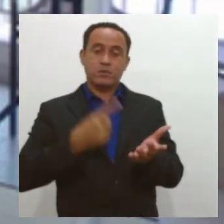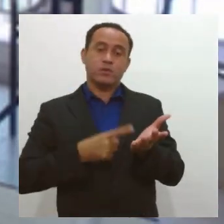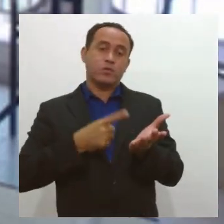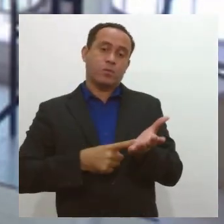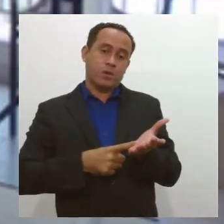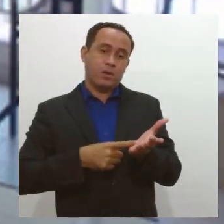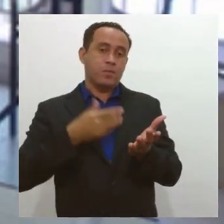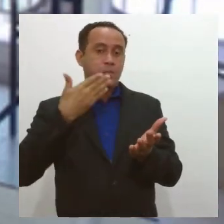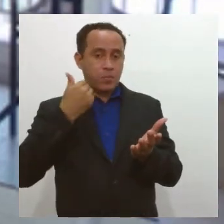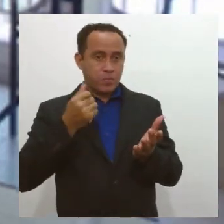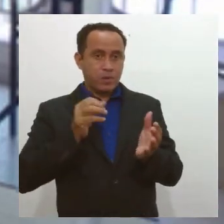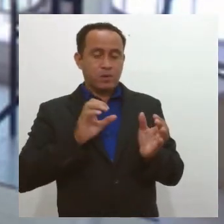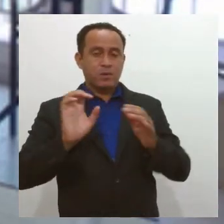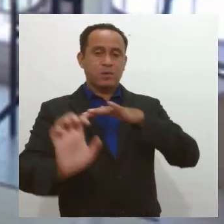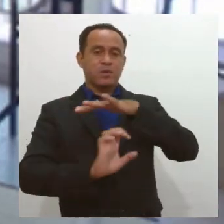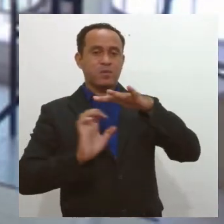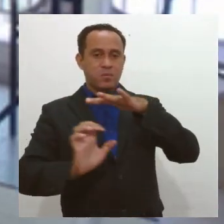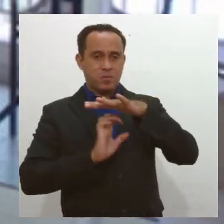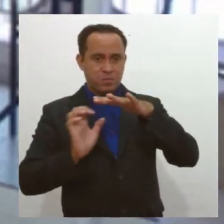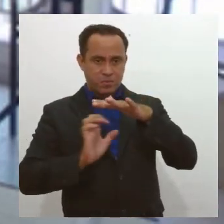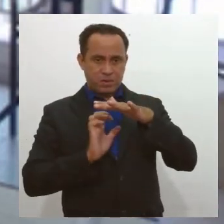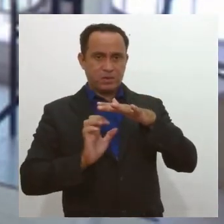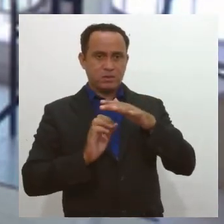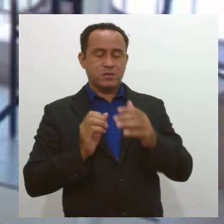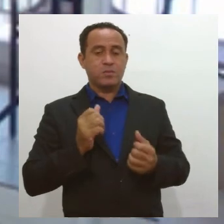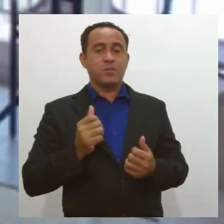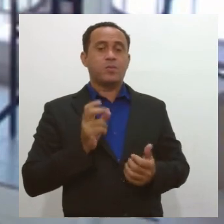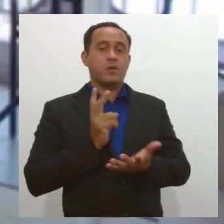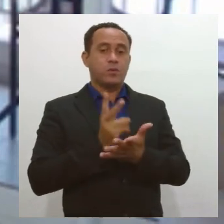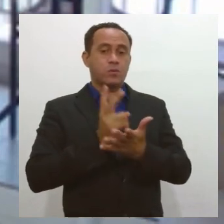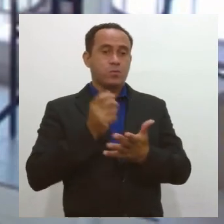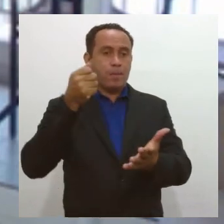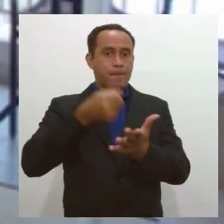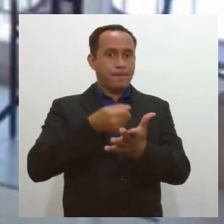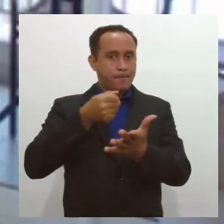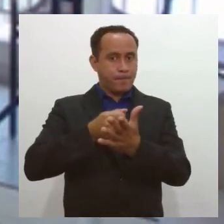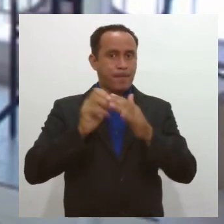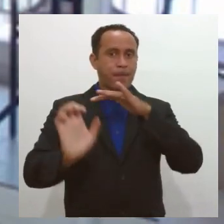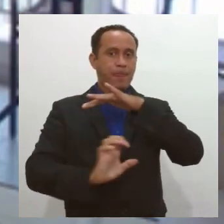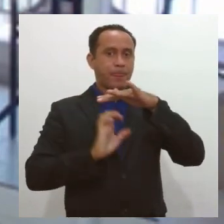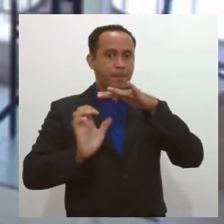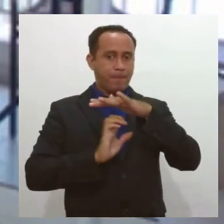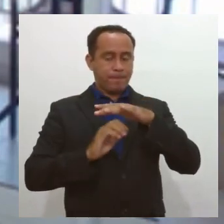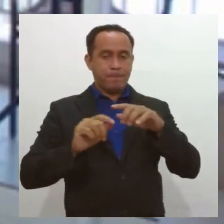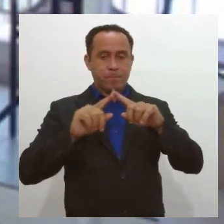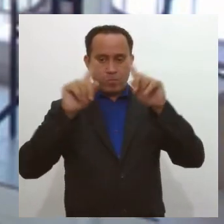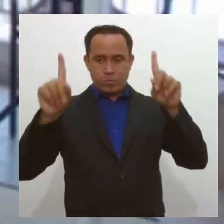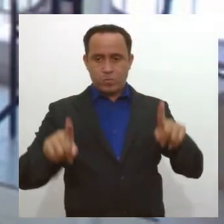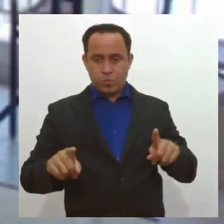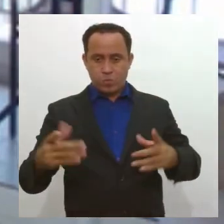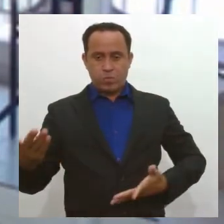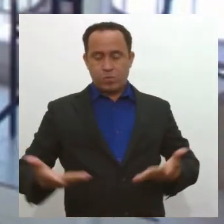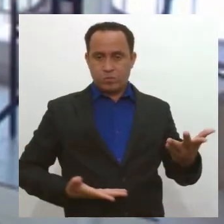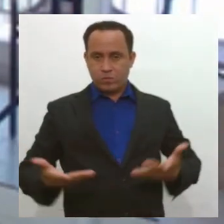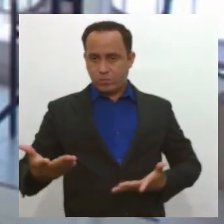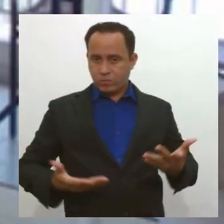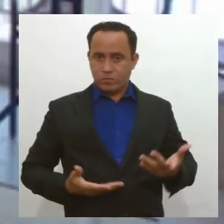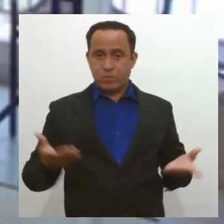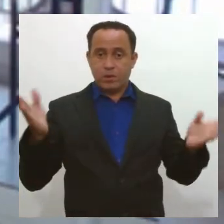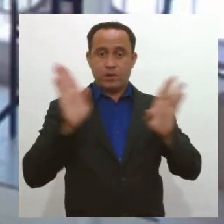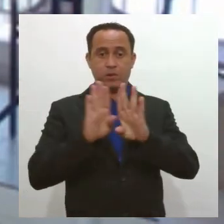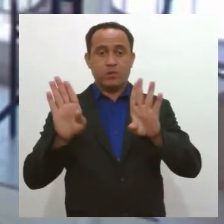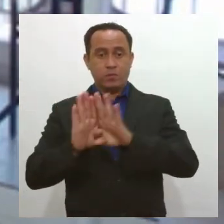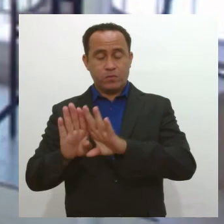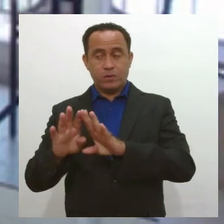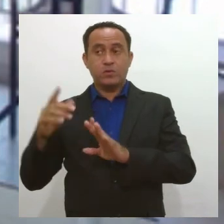Principalmente para quem tem empresa, para poder manter as contas em dia, manter o seu quadro de funcionários, o seu estabelecimento, não fechar as portas,